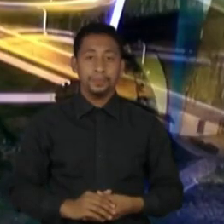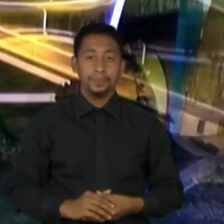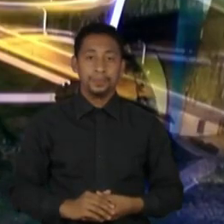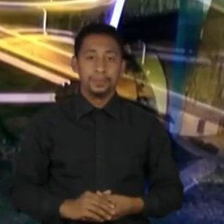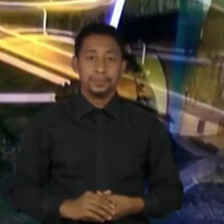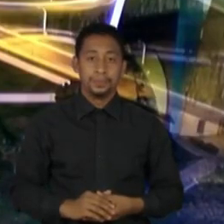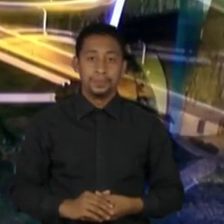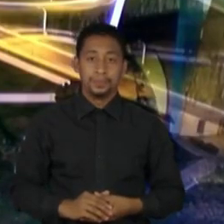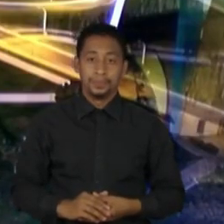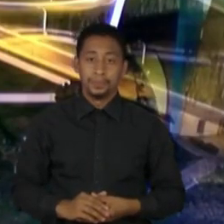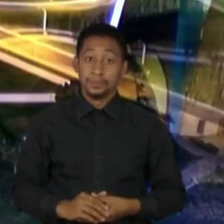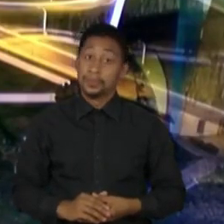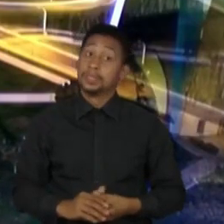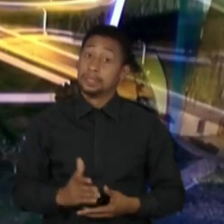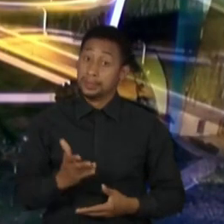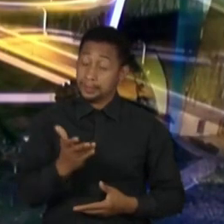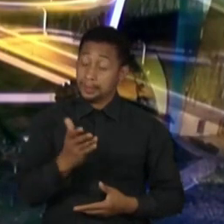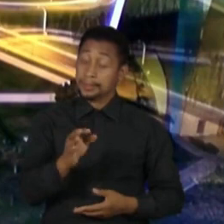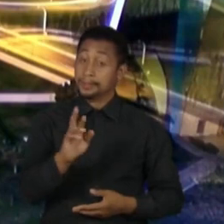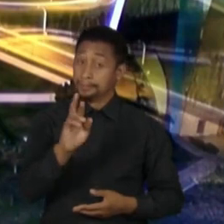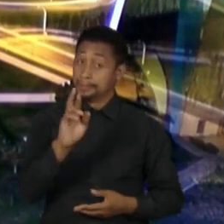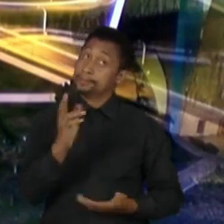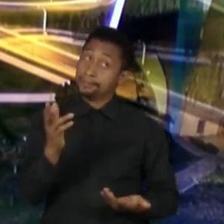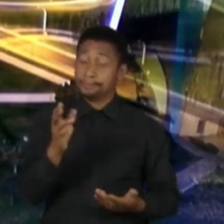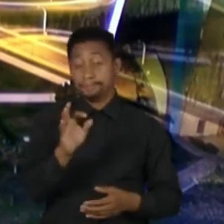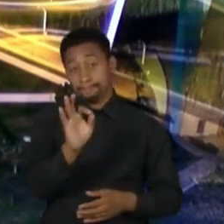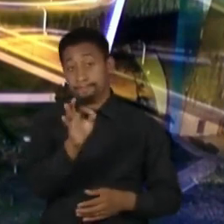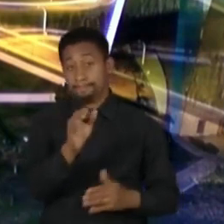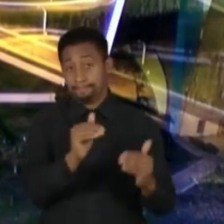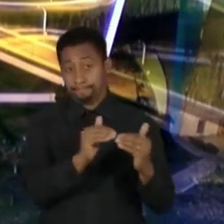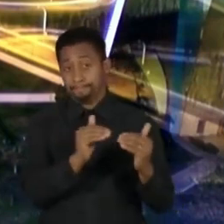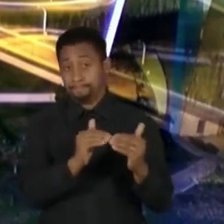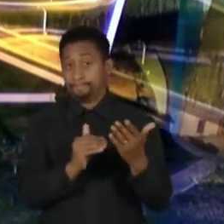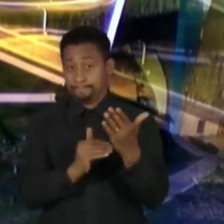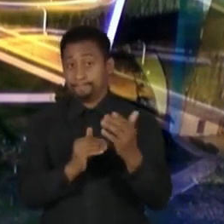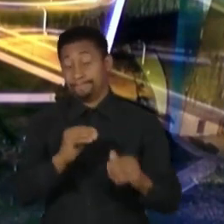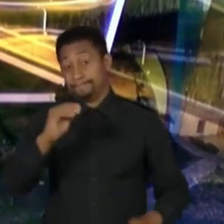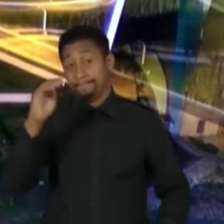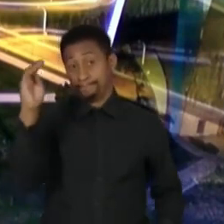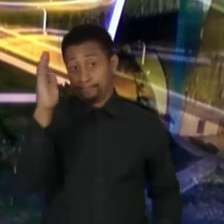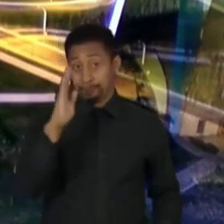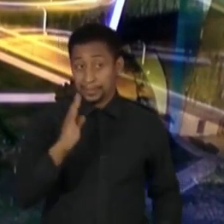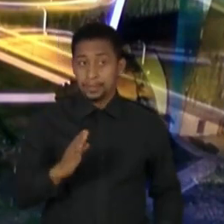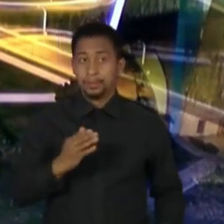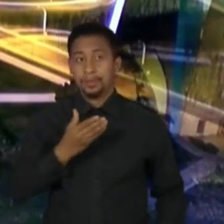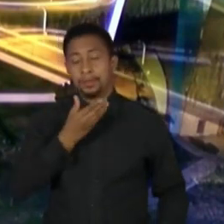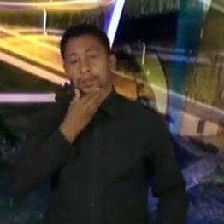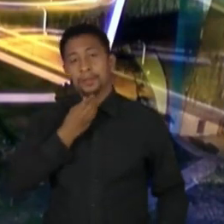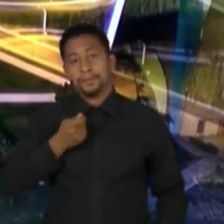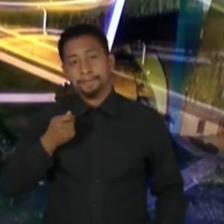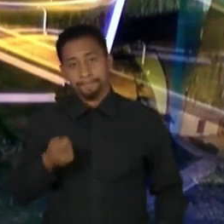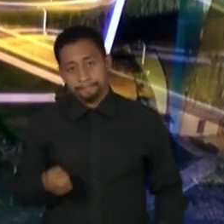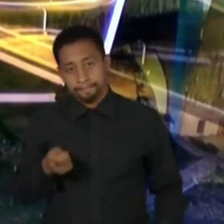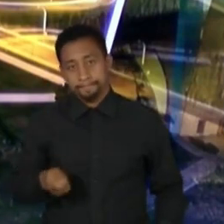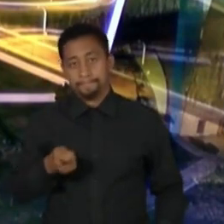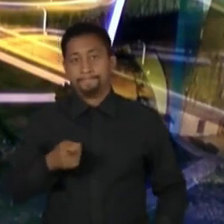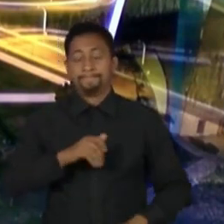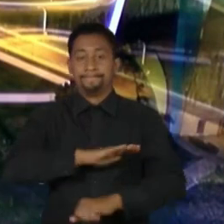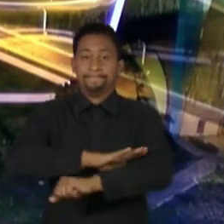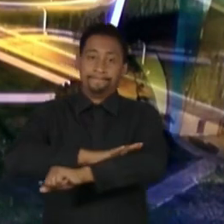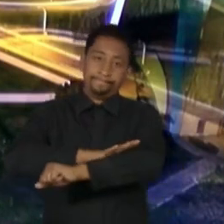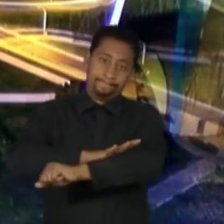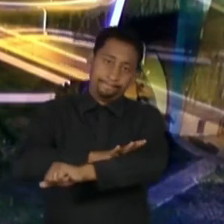Acho que você tem toda razão, Letícia. O Brasil é um país machista, racista,